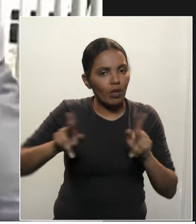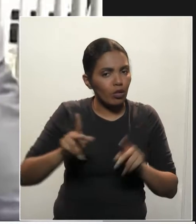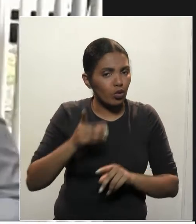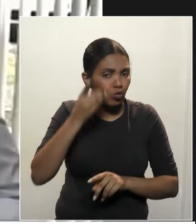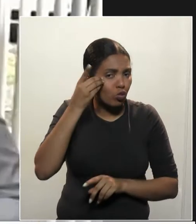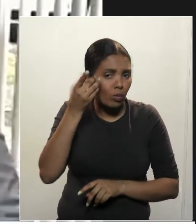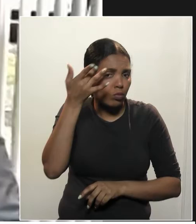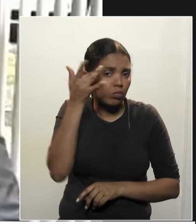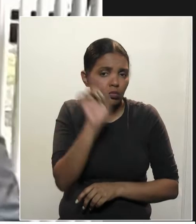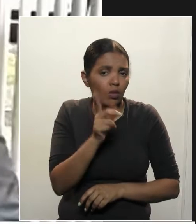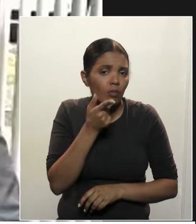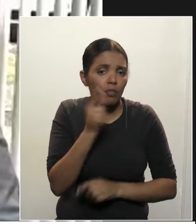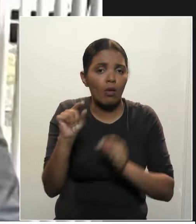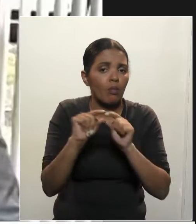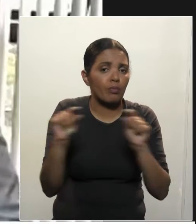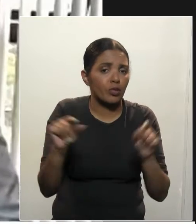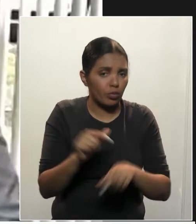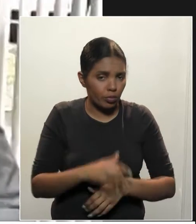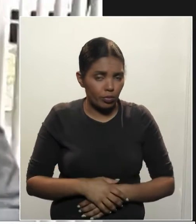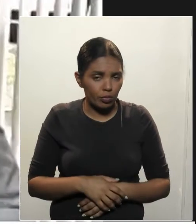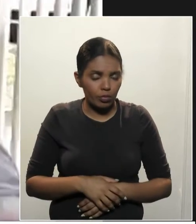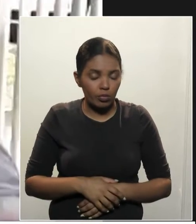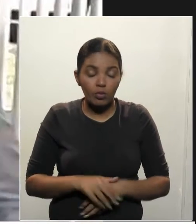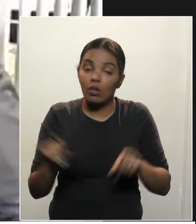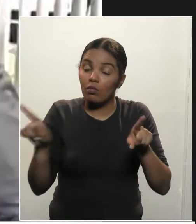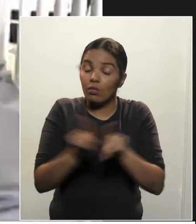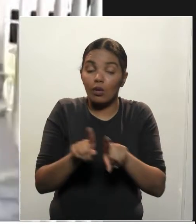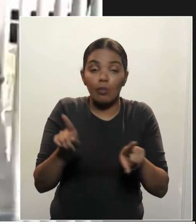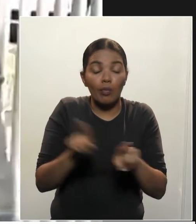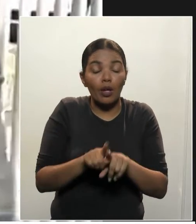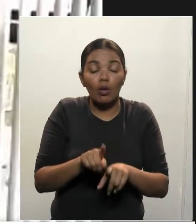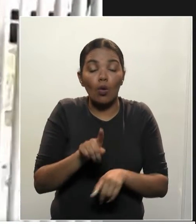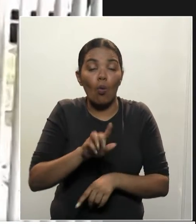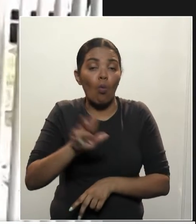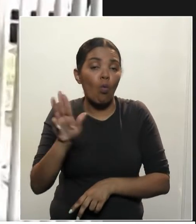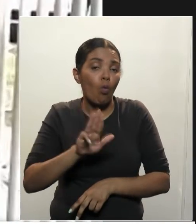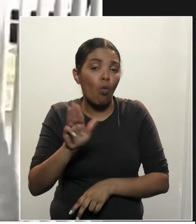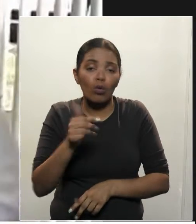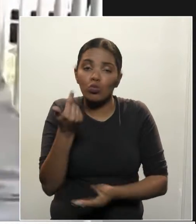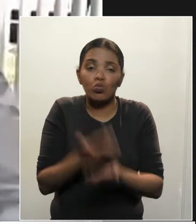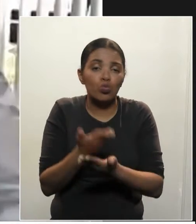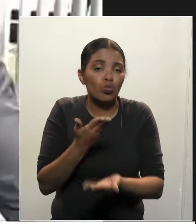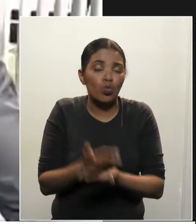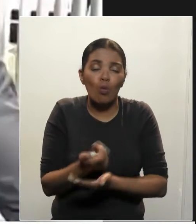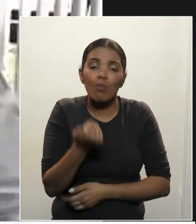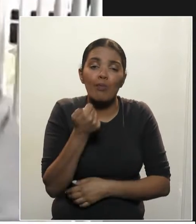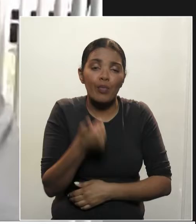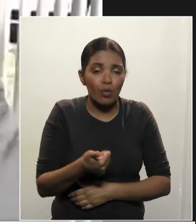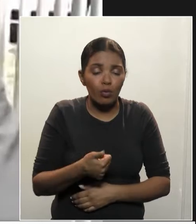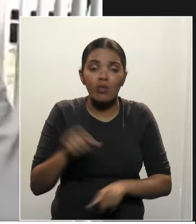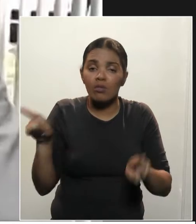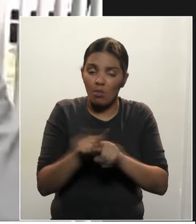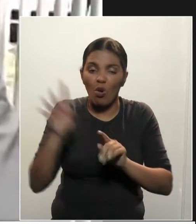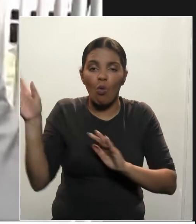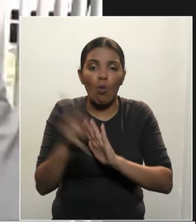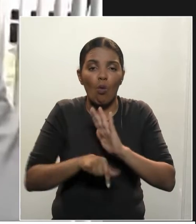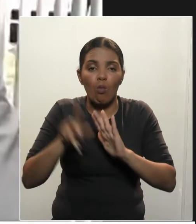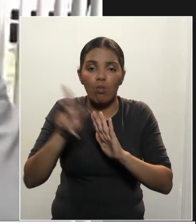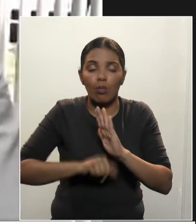frase, aí não sei qual o adjetivo dela. Do nula, semi-analfabeto, e o maior ladrão que o Brasil já teve,